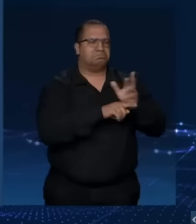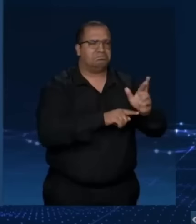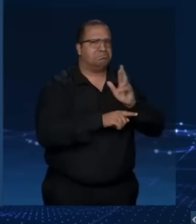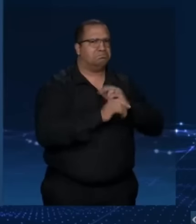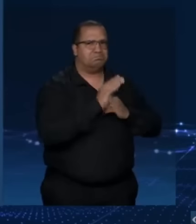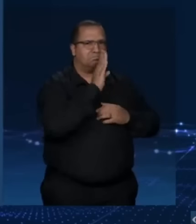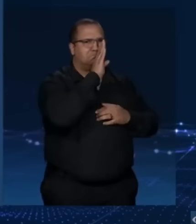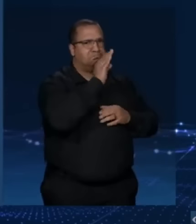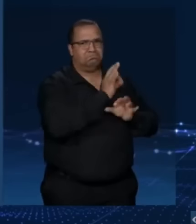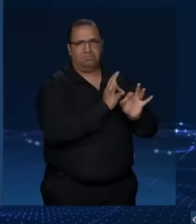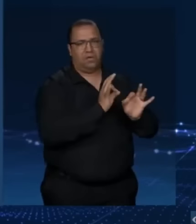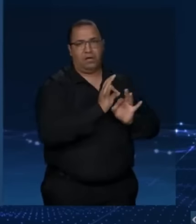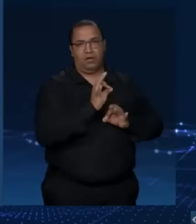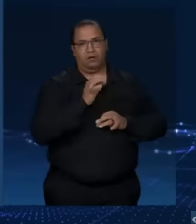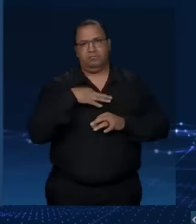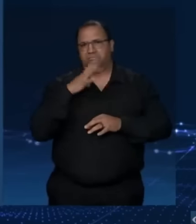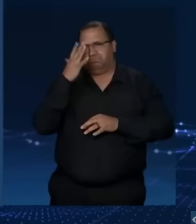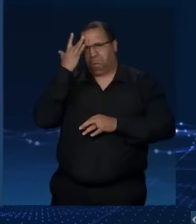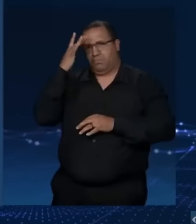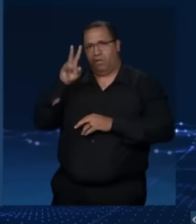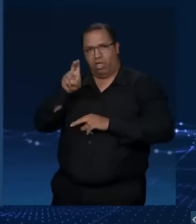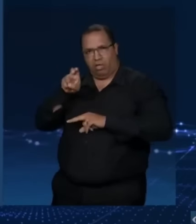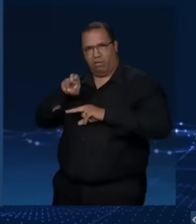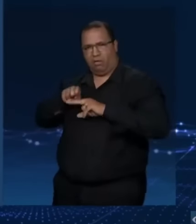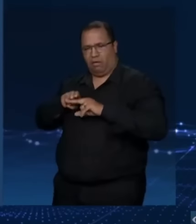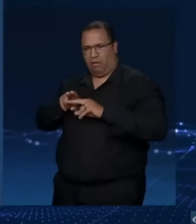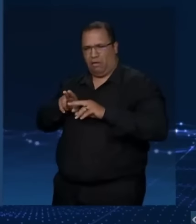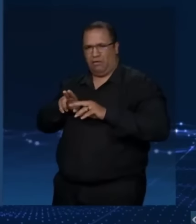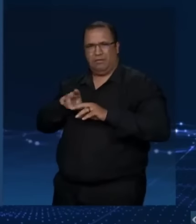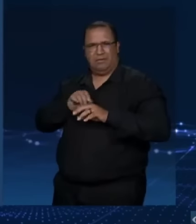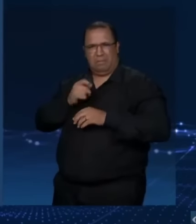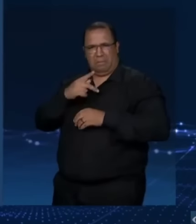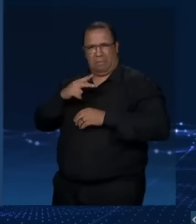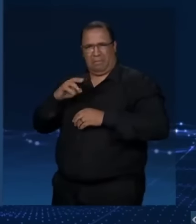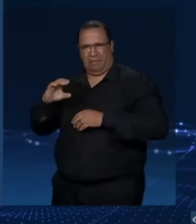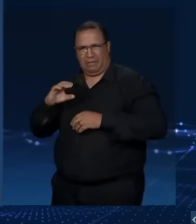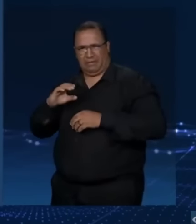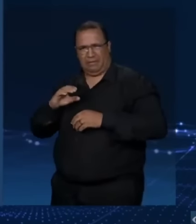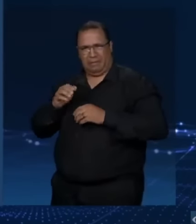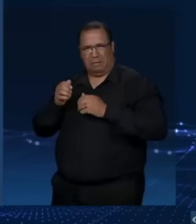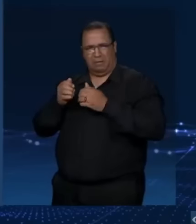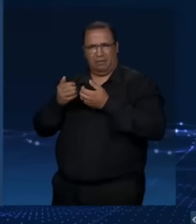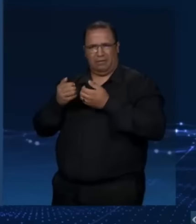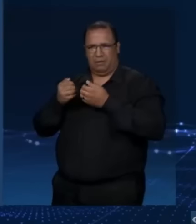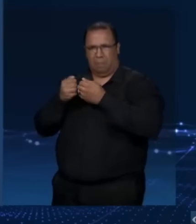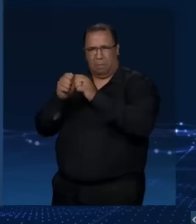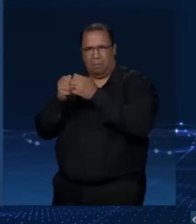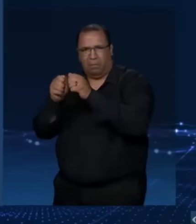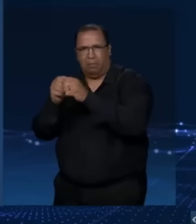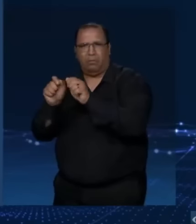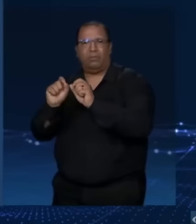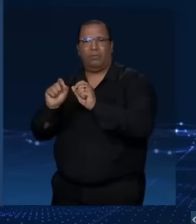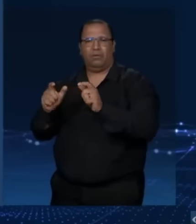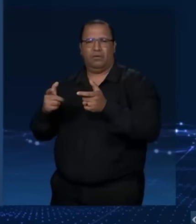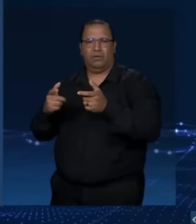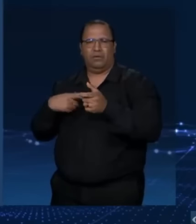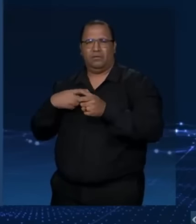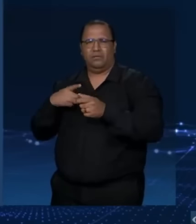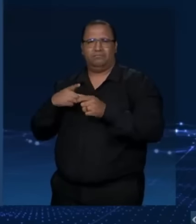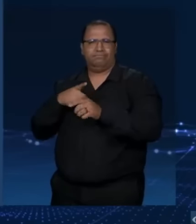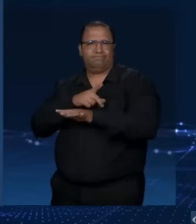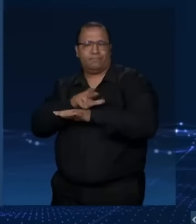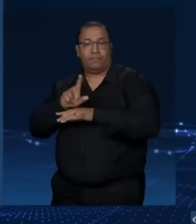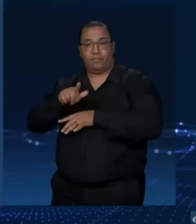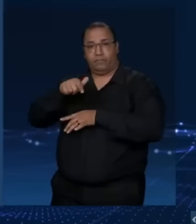governo ninguém vai sentar bunda em ônibus do PCC. Se aprovarem as ilicitações dele, são 70